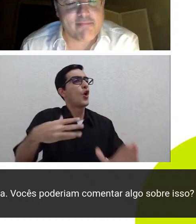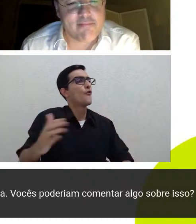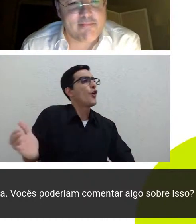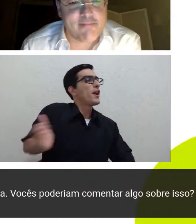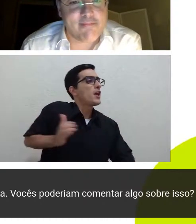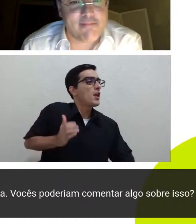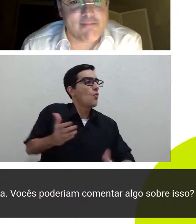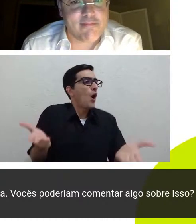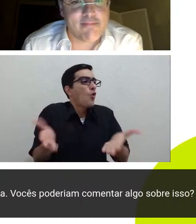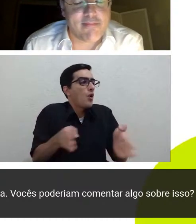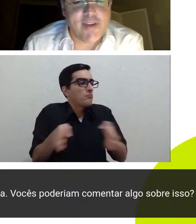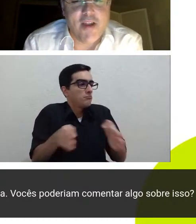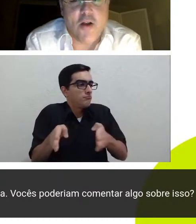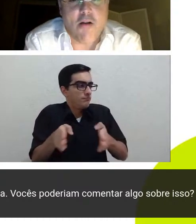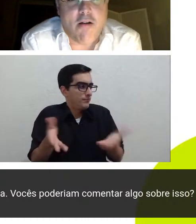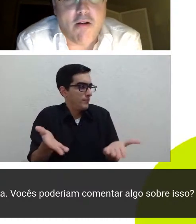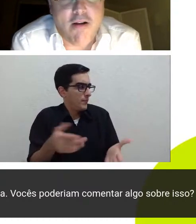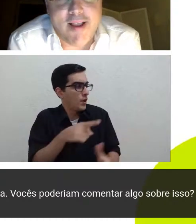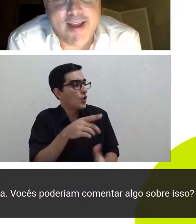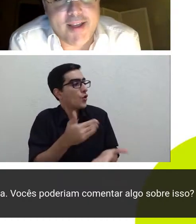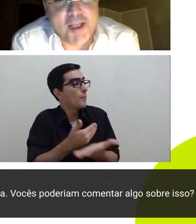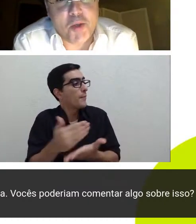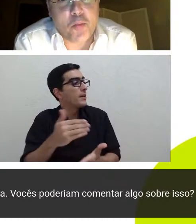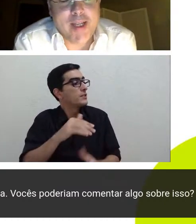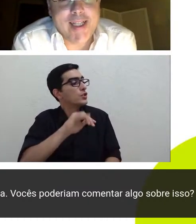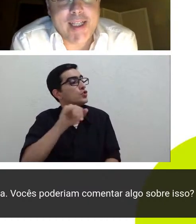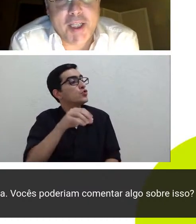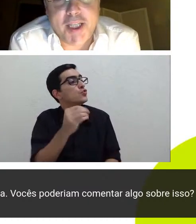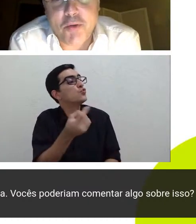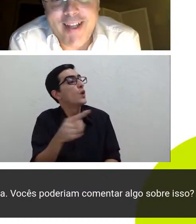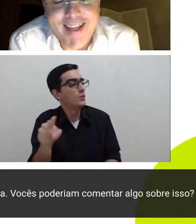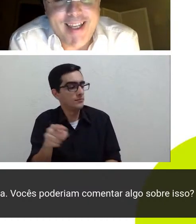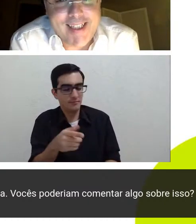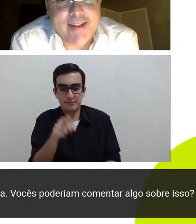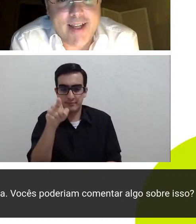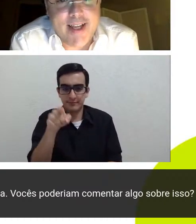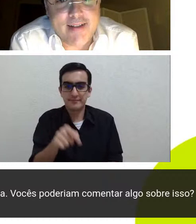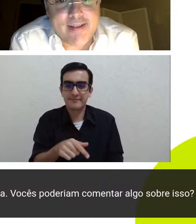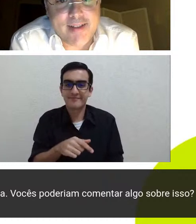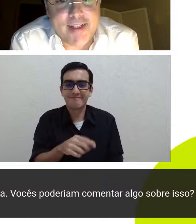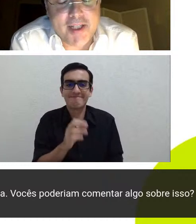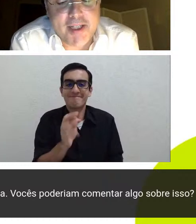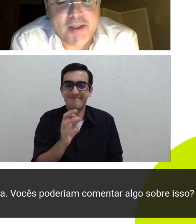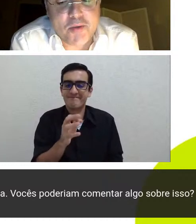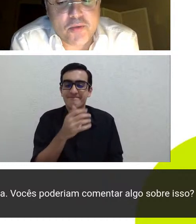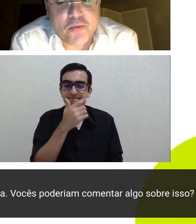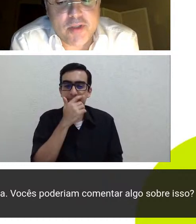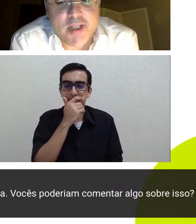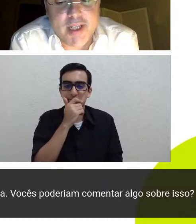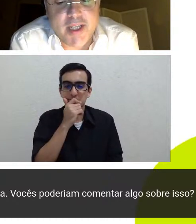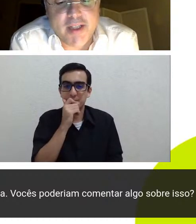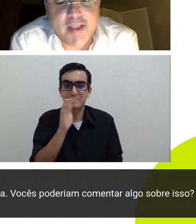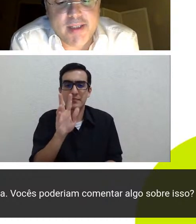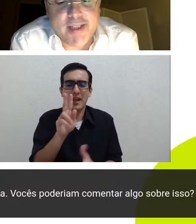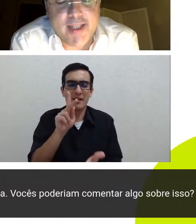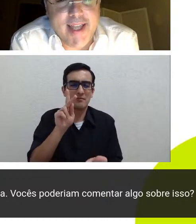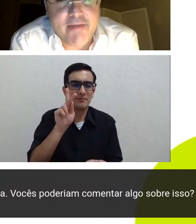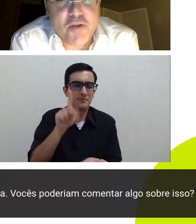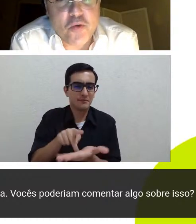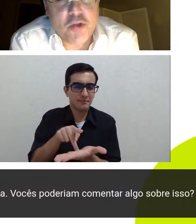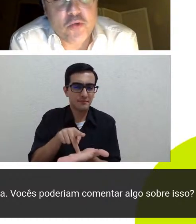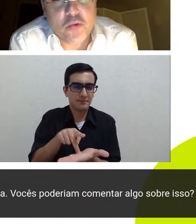João começa você depois a gente passa a palavra eu na realidade ele